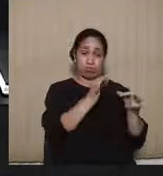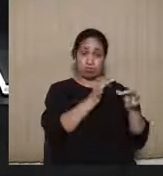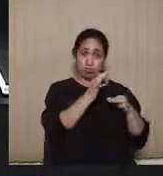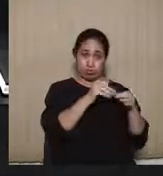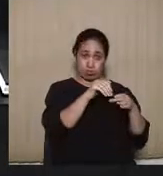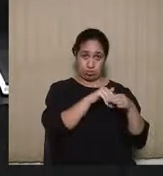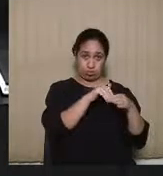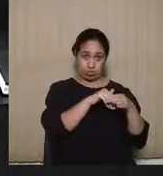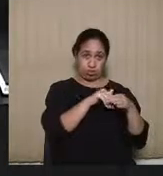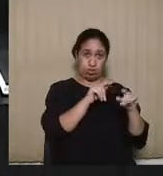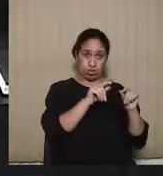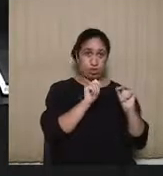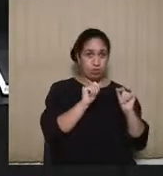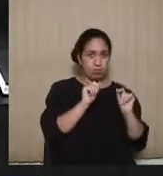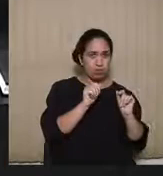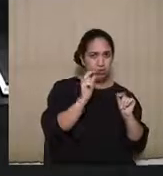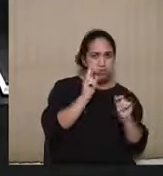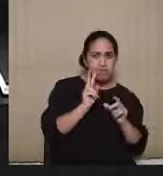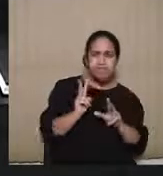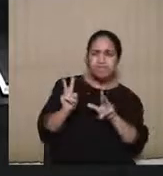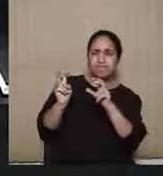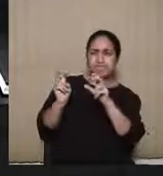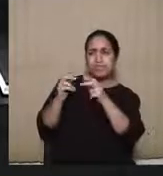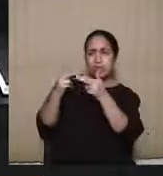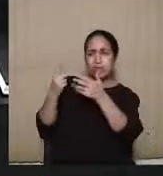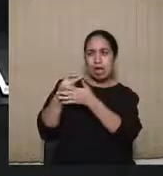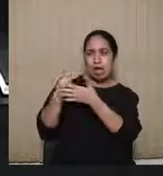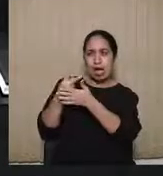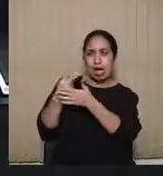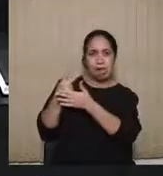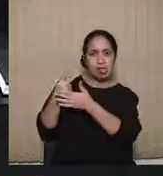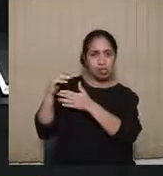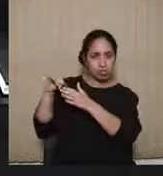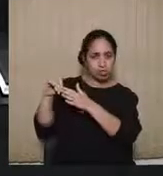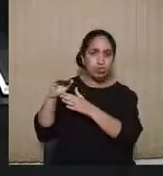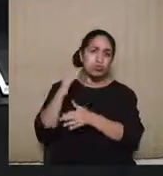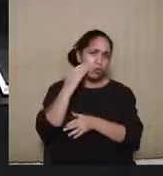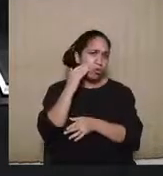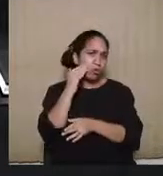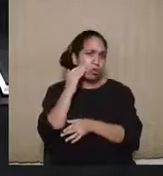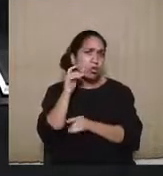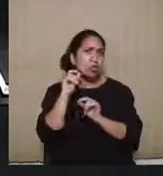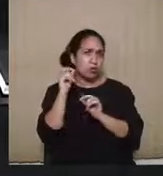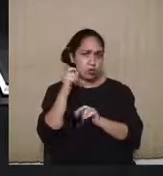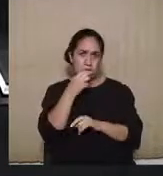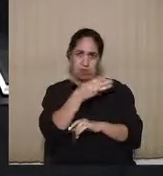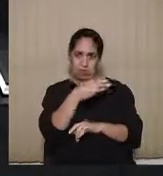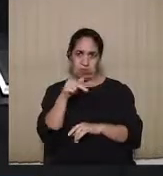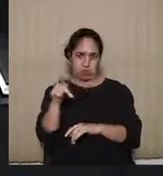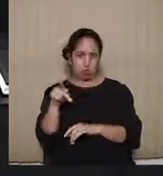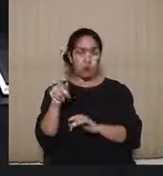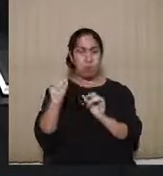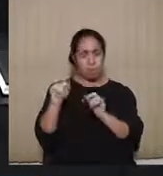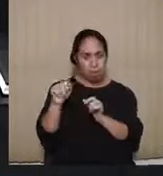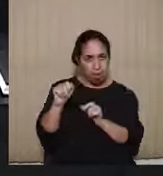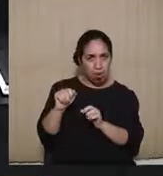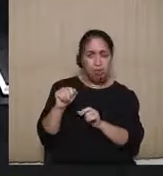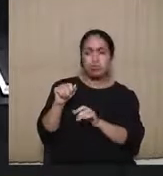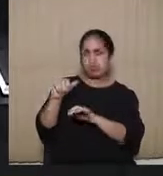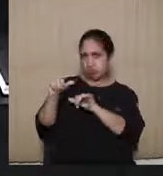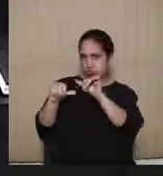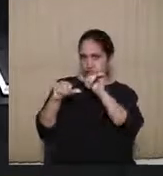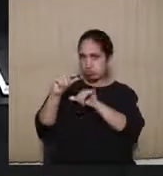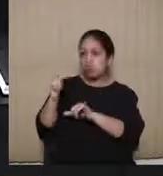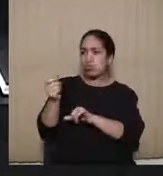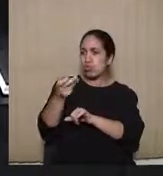pode conhecer ineligibilidades de ofício, então, talvez eu entenda nesse caso que o Ministério Público possa sim inovar e